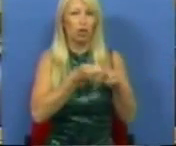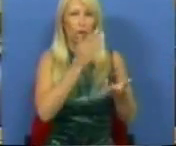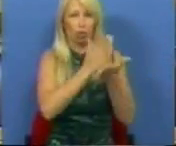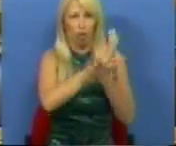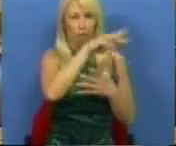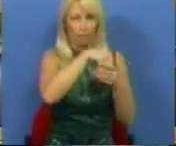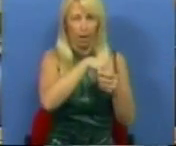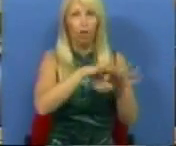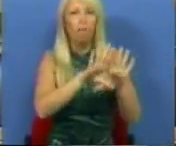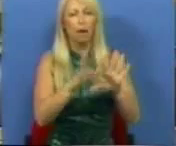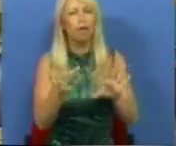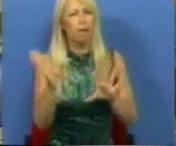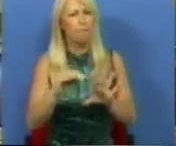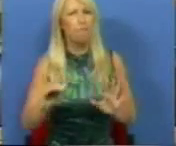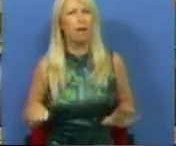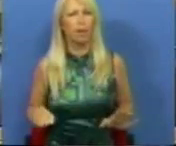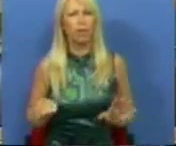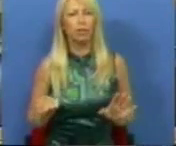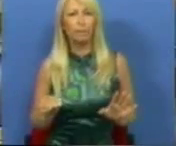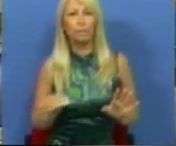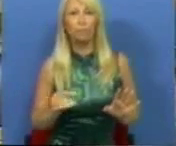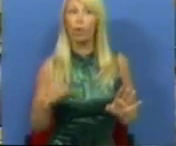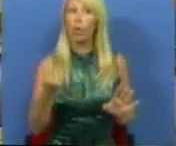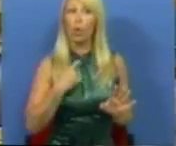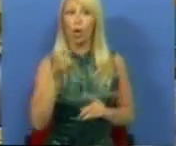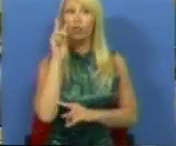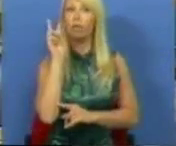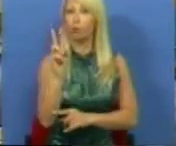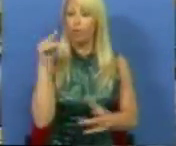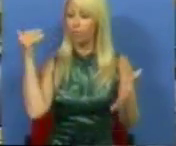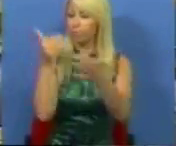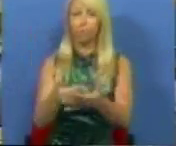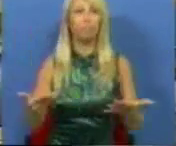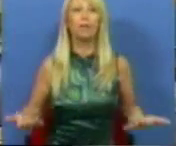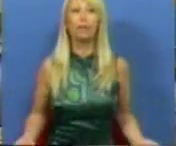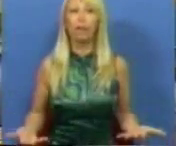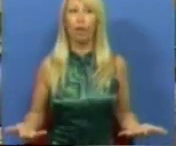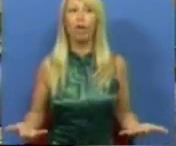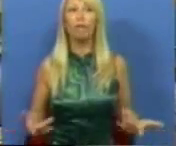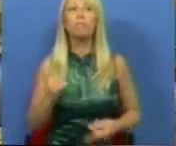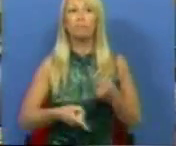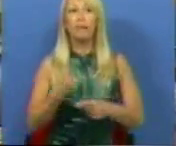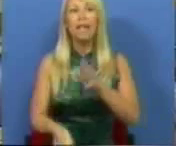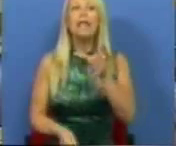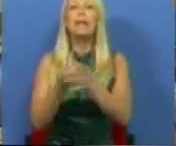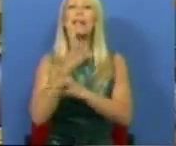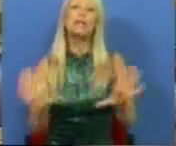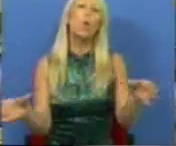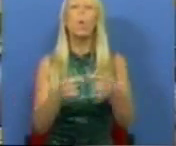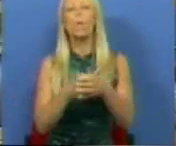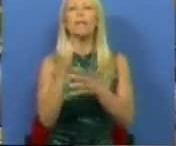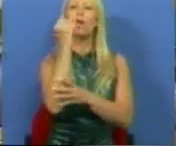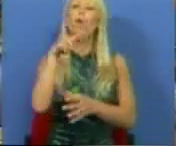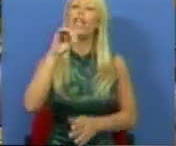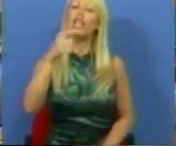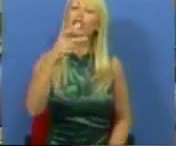escola. Mas mais do que isso, aquilo que nós temos assistido um pouco por todo o país é a criação de comissões instaladoras, ou